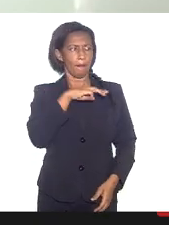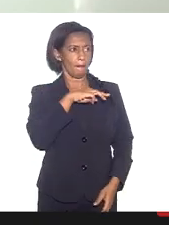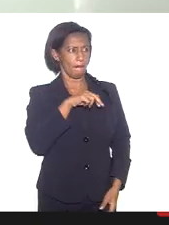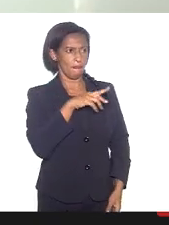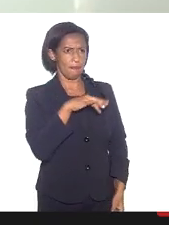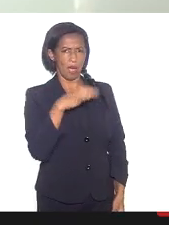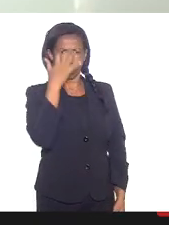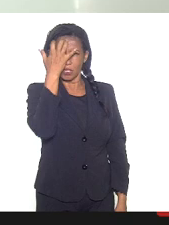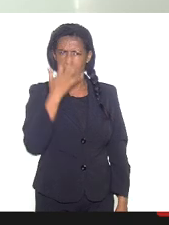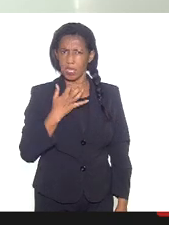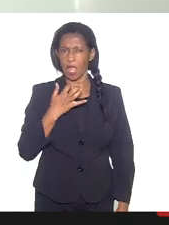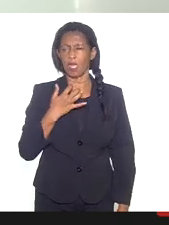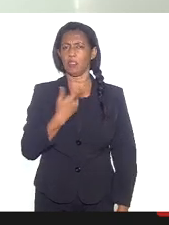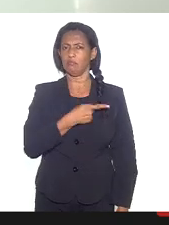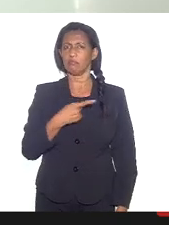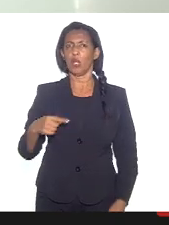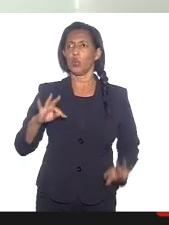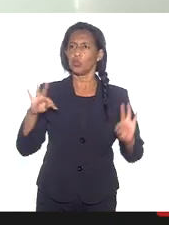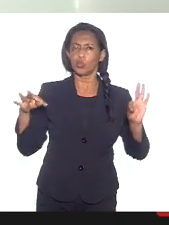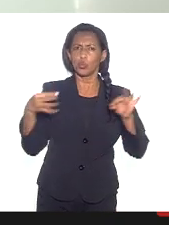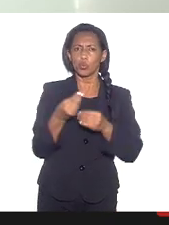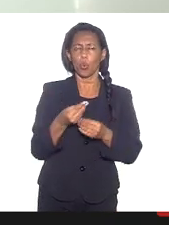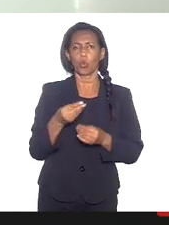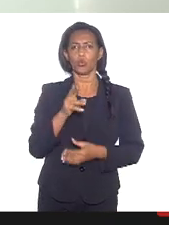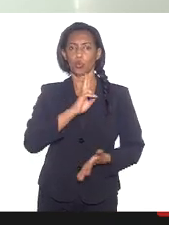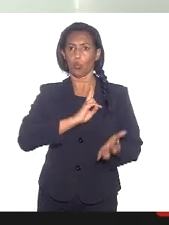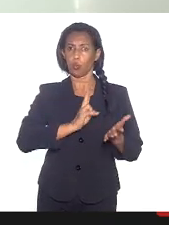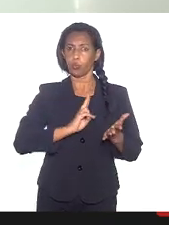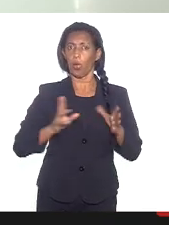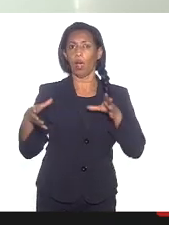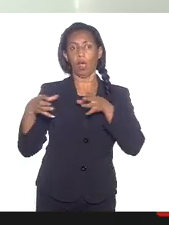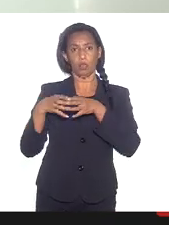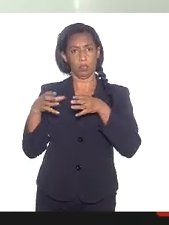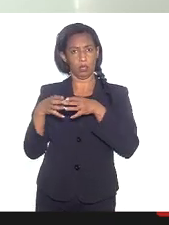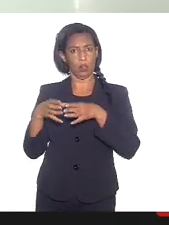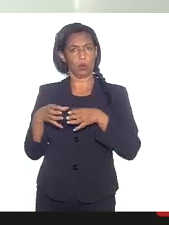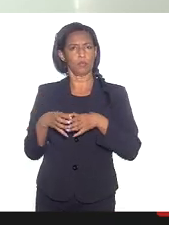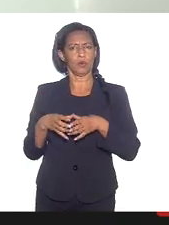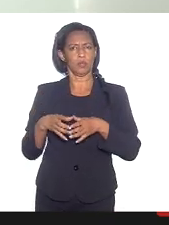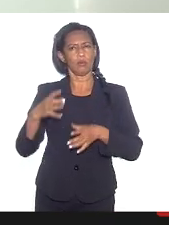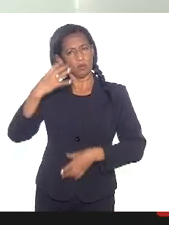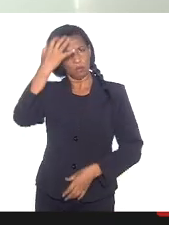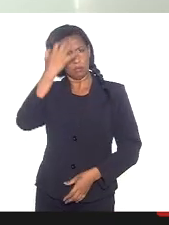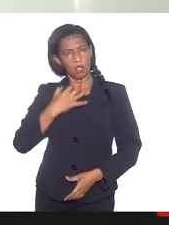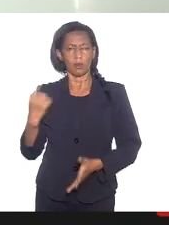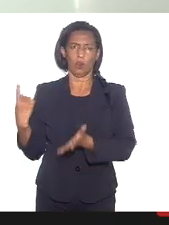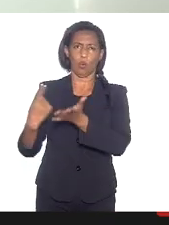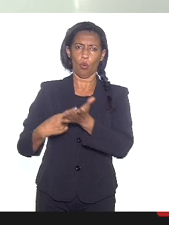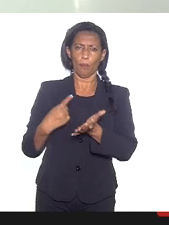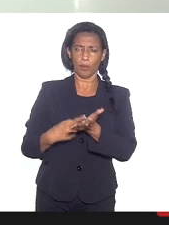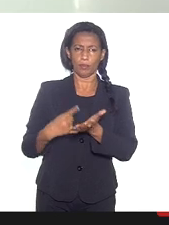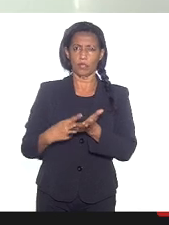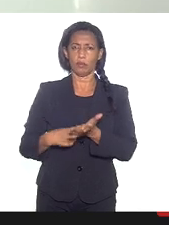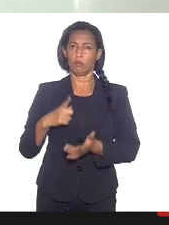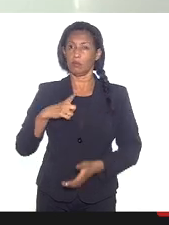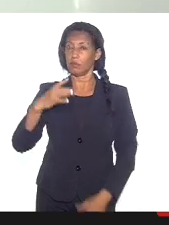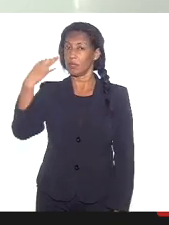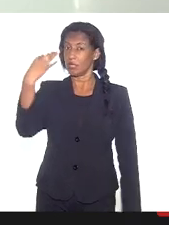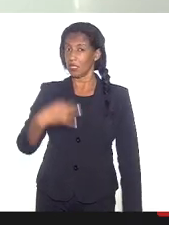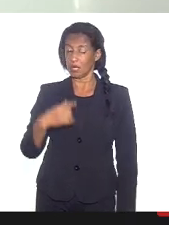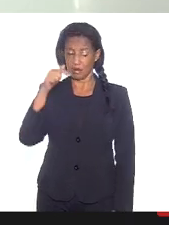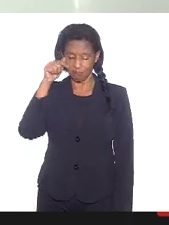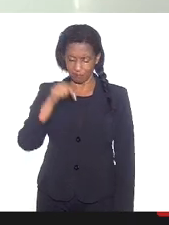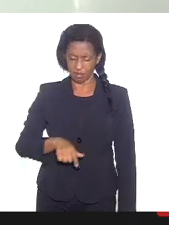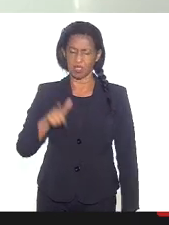séria nessa temática. Todos que estão compondo essa comissão têm essa seriedade, esse compromisso e eu tenho certeza que daqui a gente